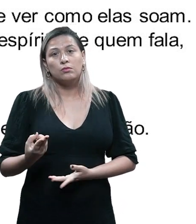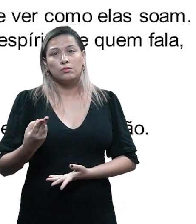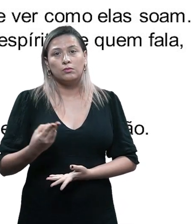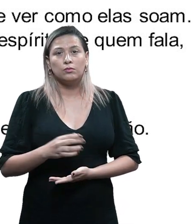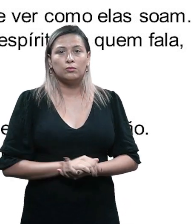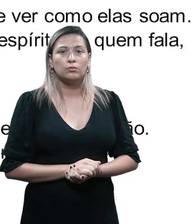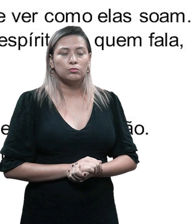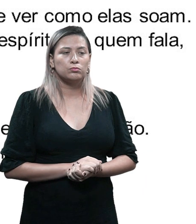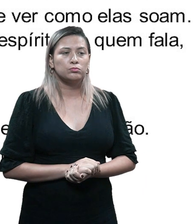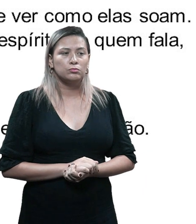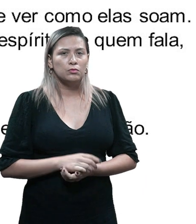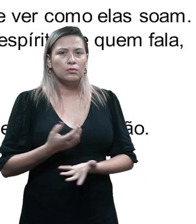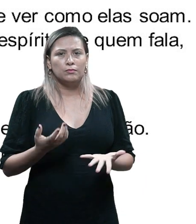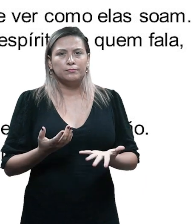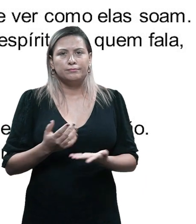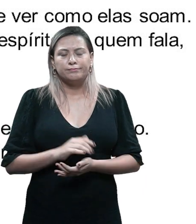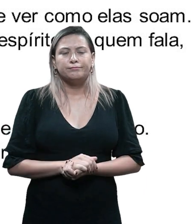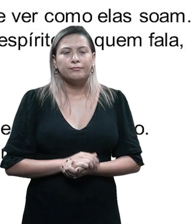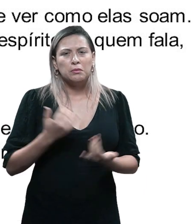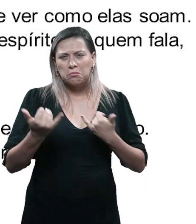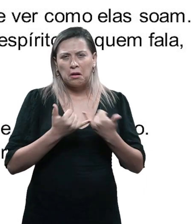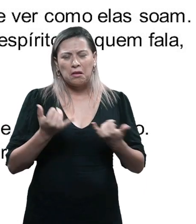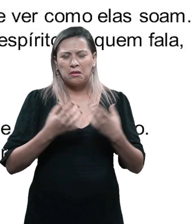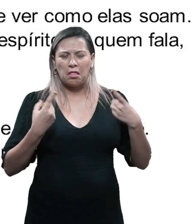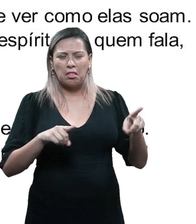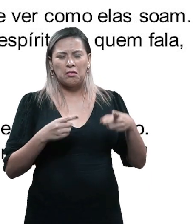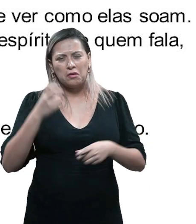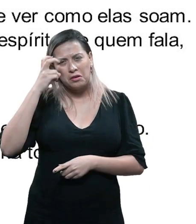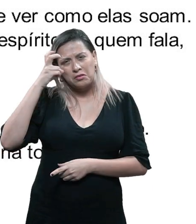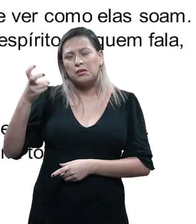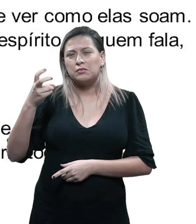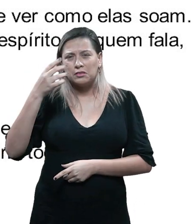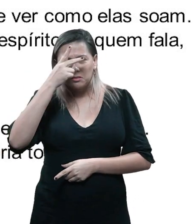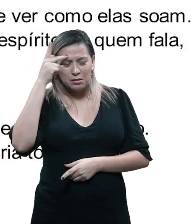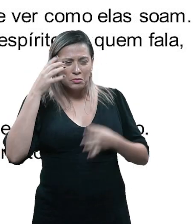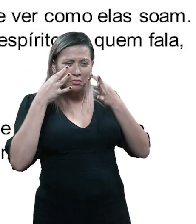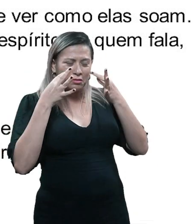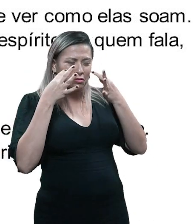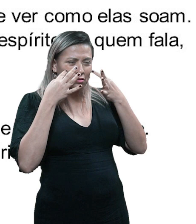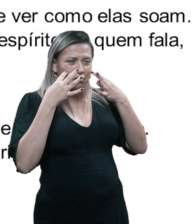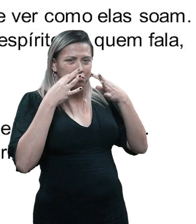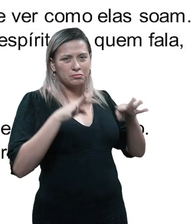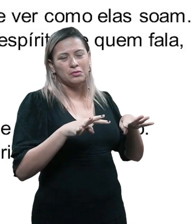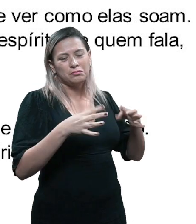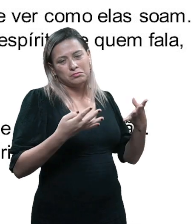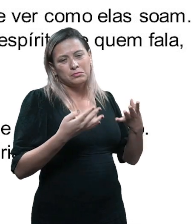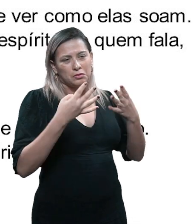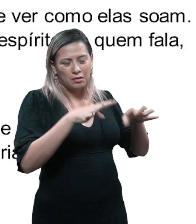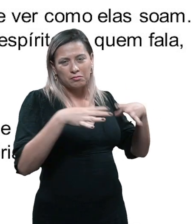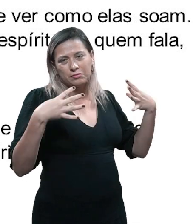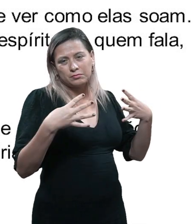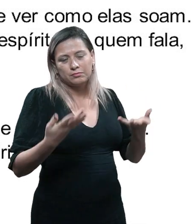que você está subjugando a inteligência do espectador, certo? Apaga então aquele diálogo.